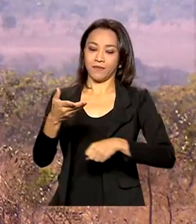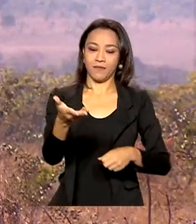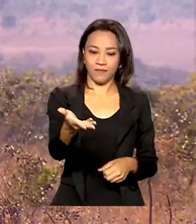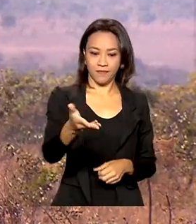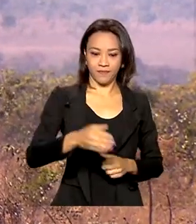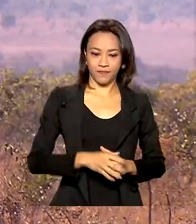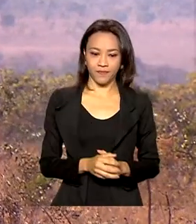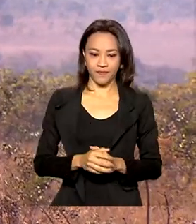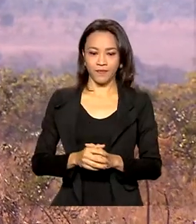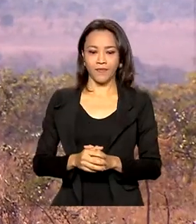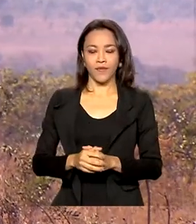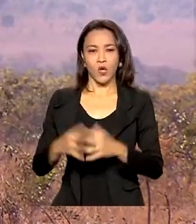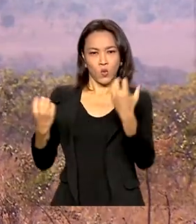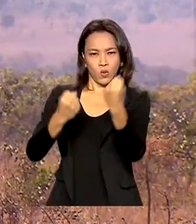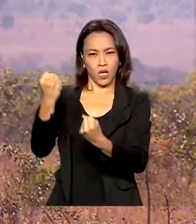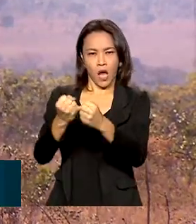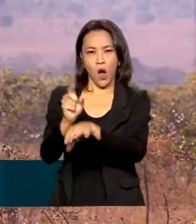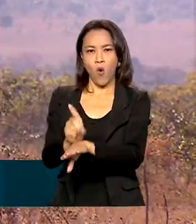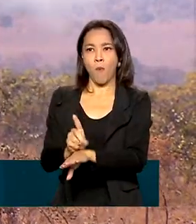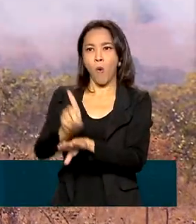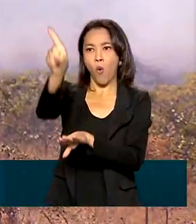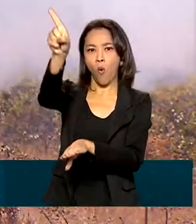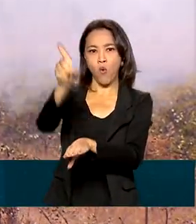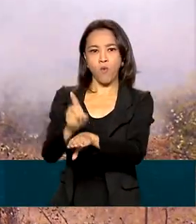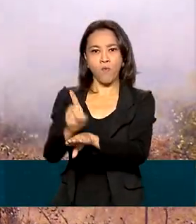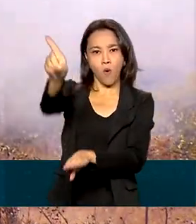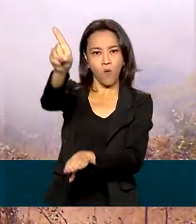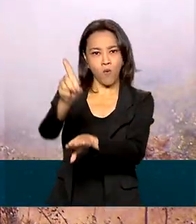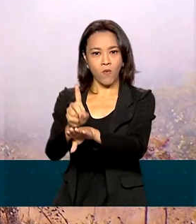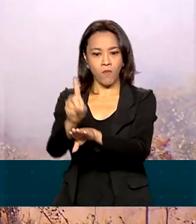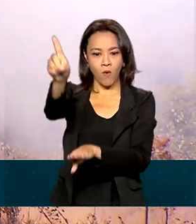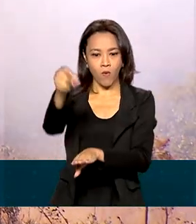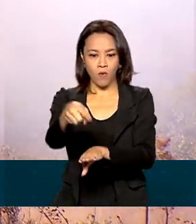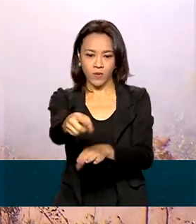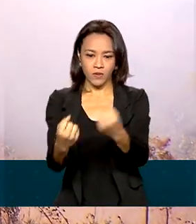Os lançadores de foguetes de artilharia Astros.